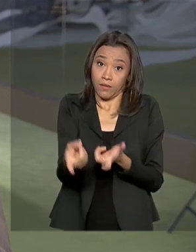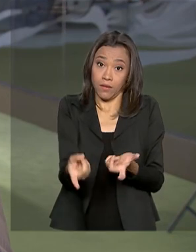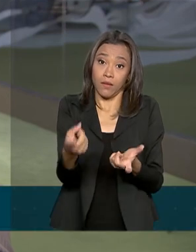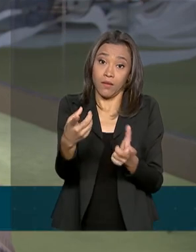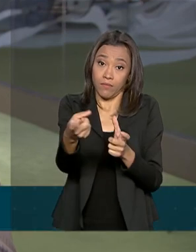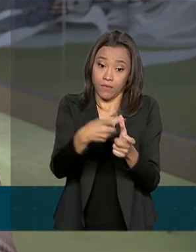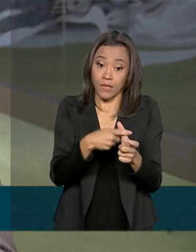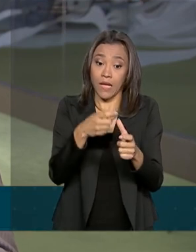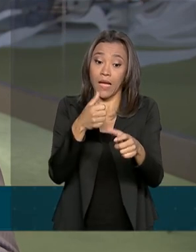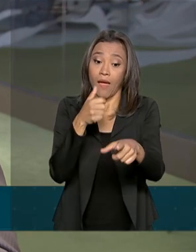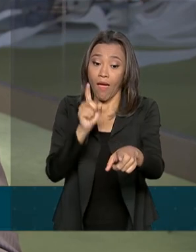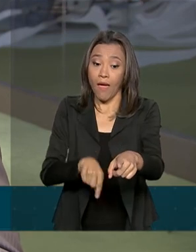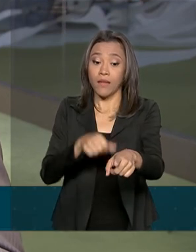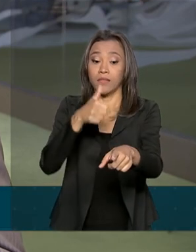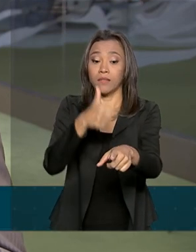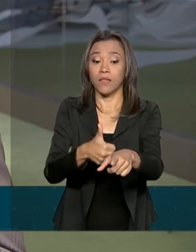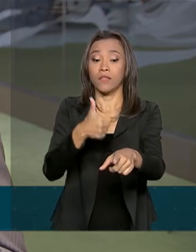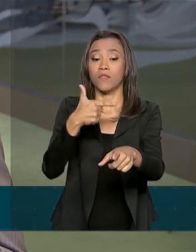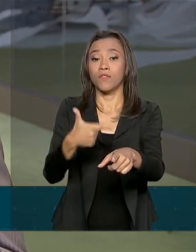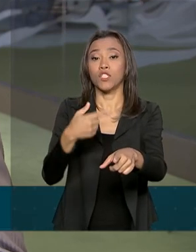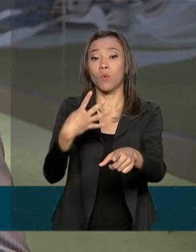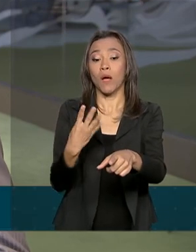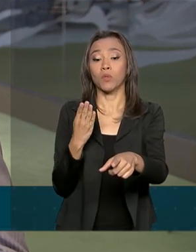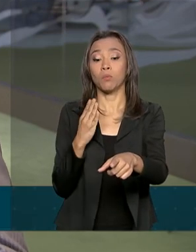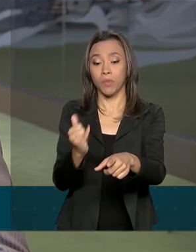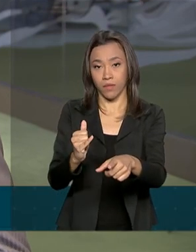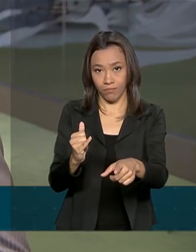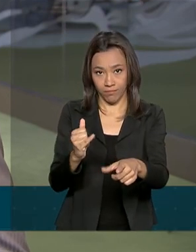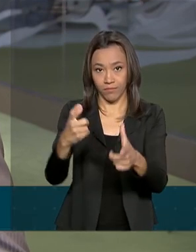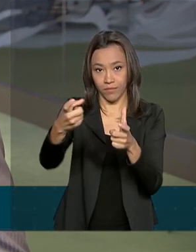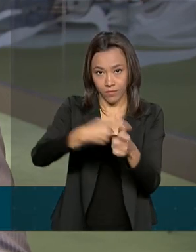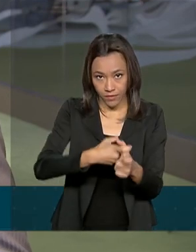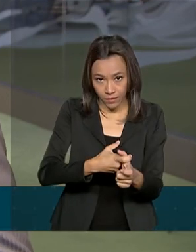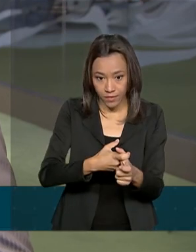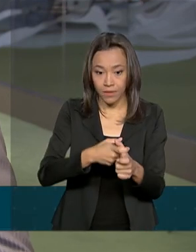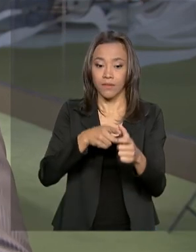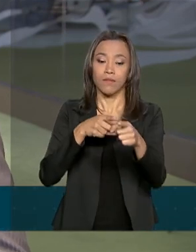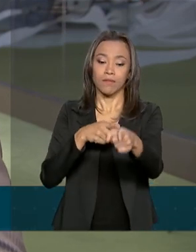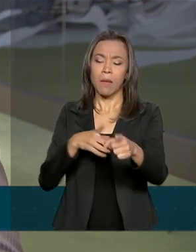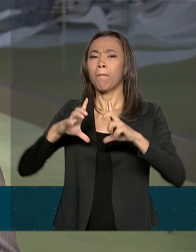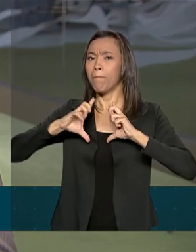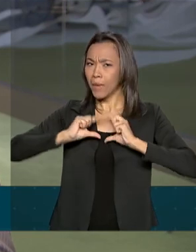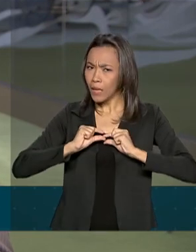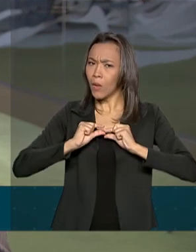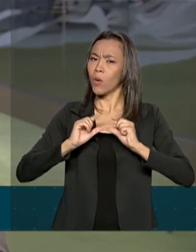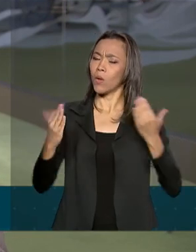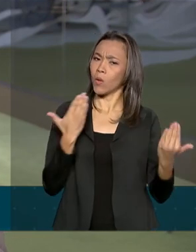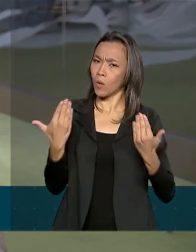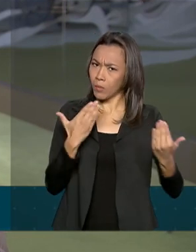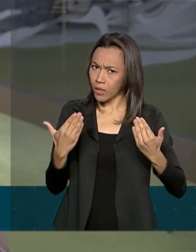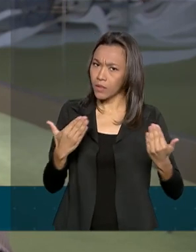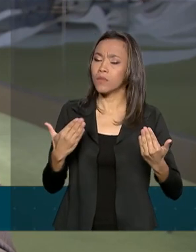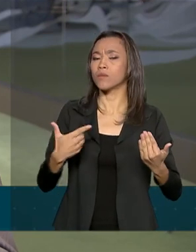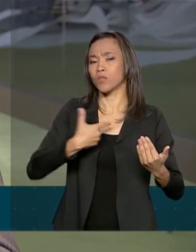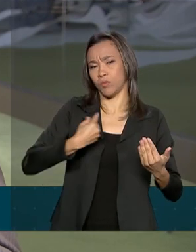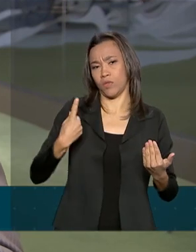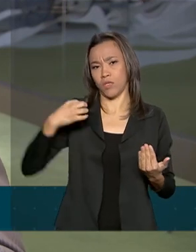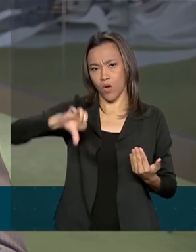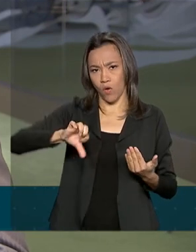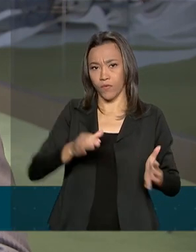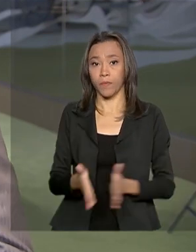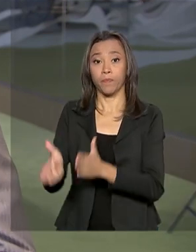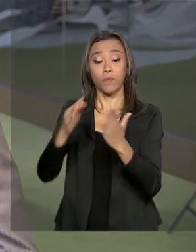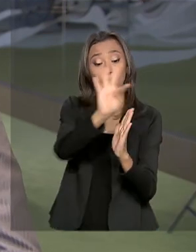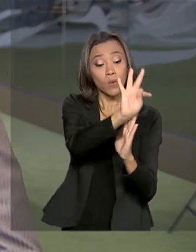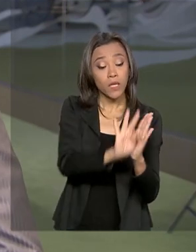124 bilhões, menor em R$ 15 bilhões do que o orçamento de 2019. Agora, o texto